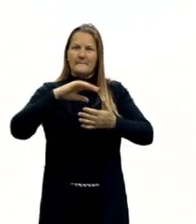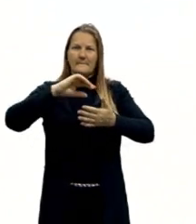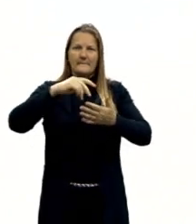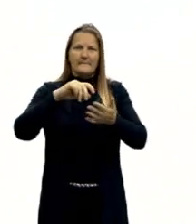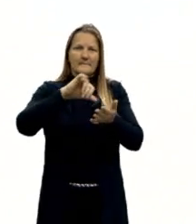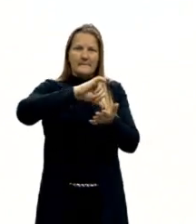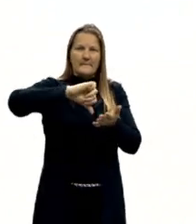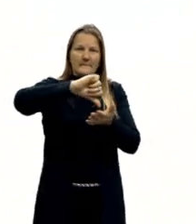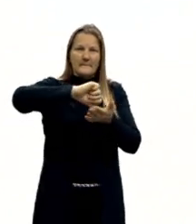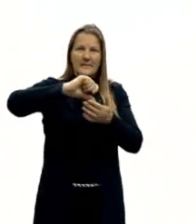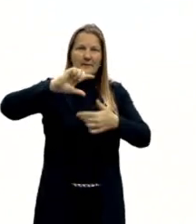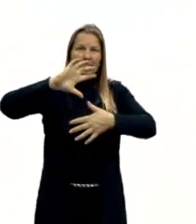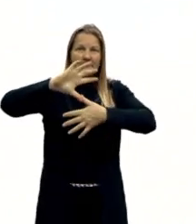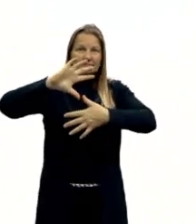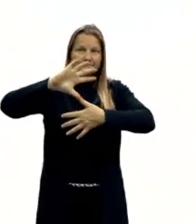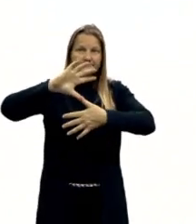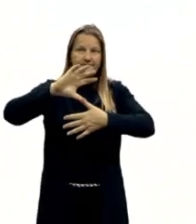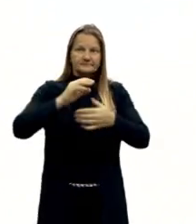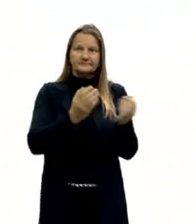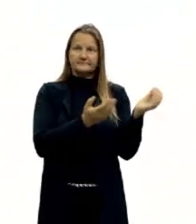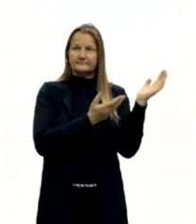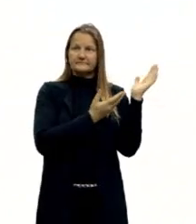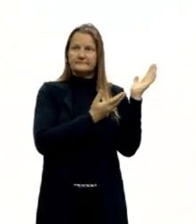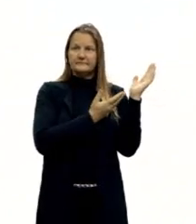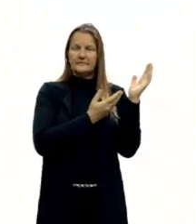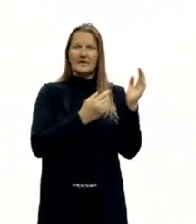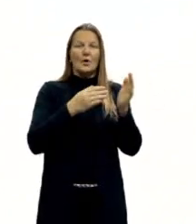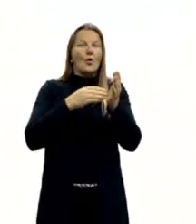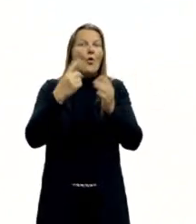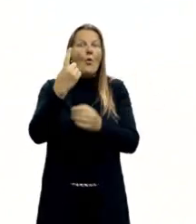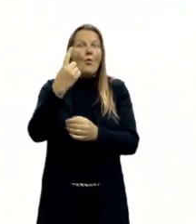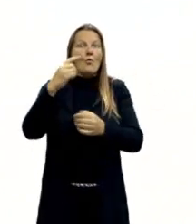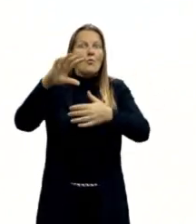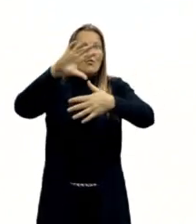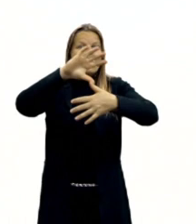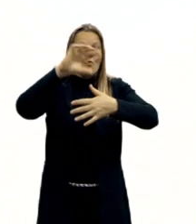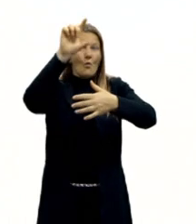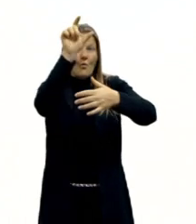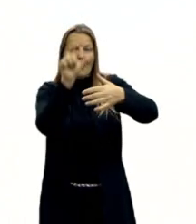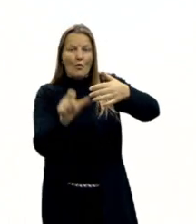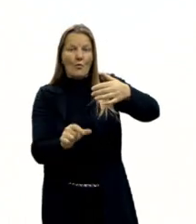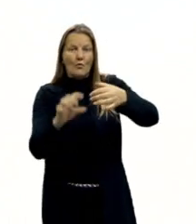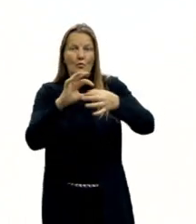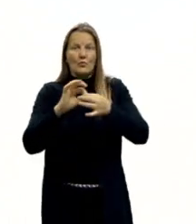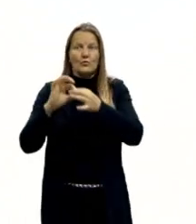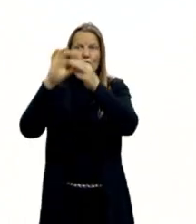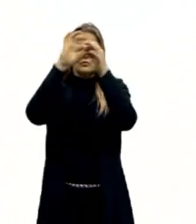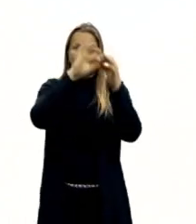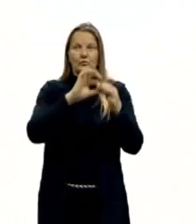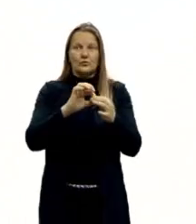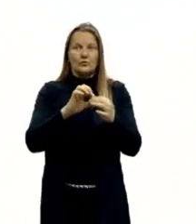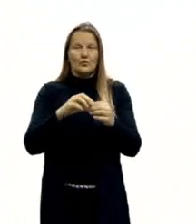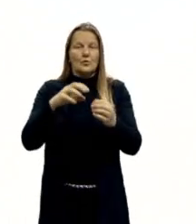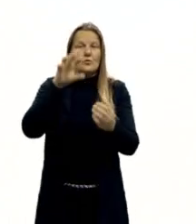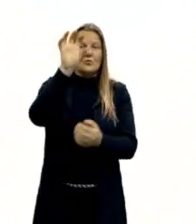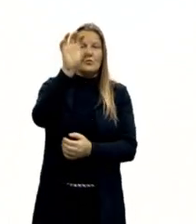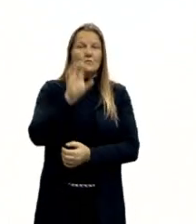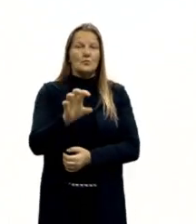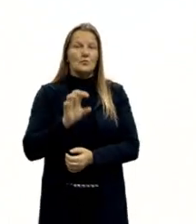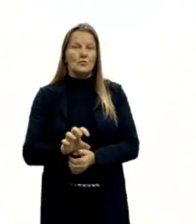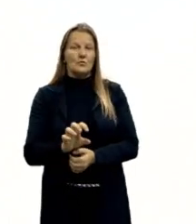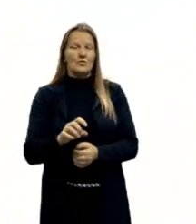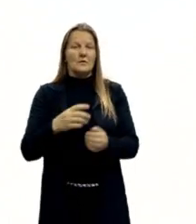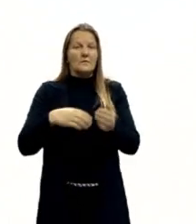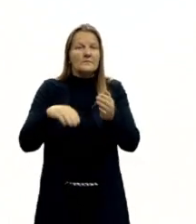lembrando que a América, ela é um continente só, certo? E aí a gente regionaliza ela conforme nós temos a